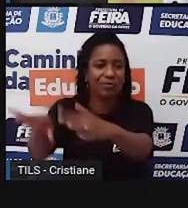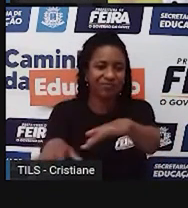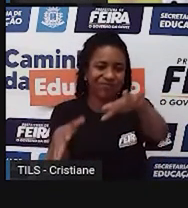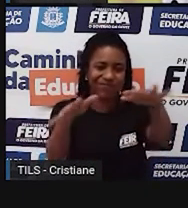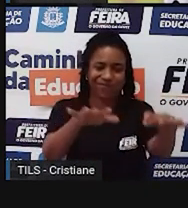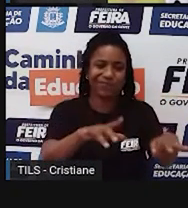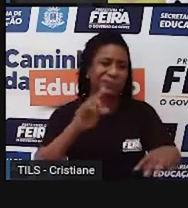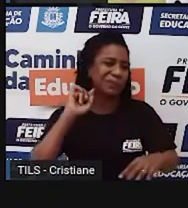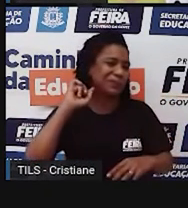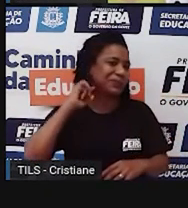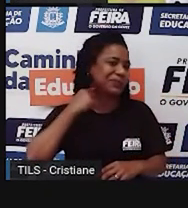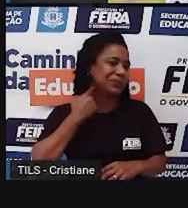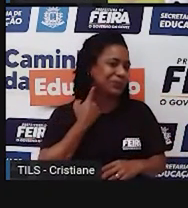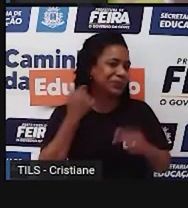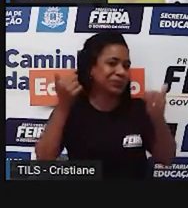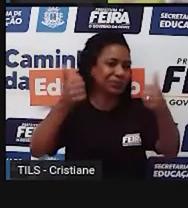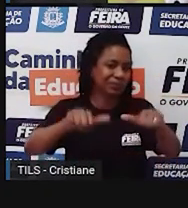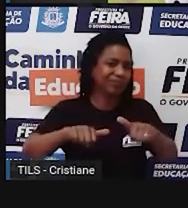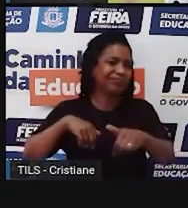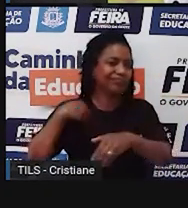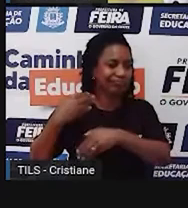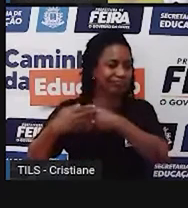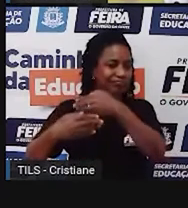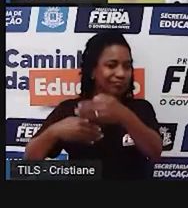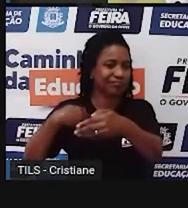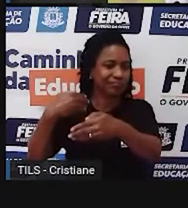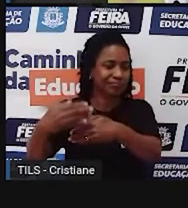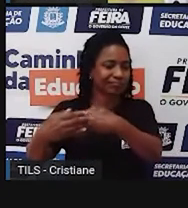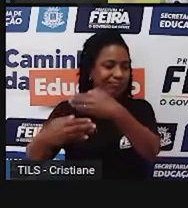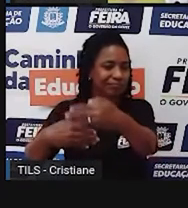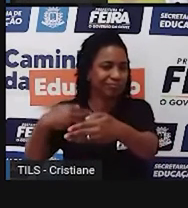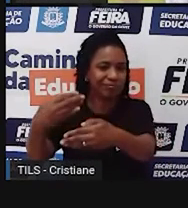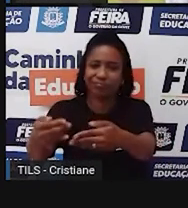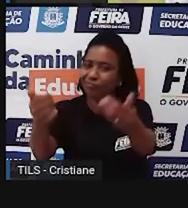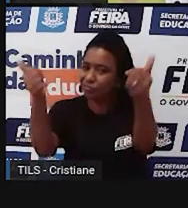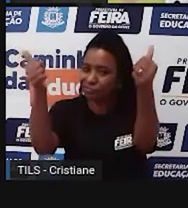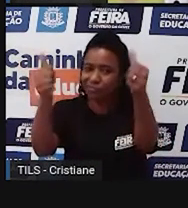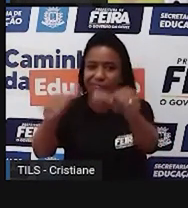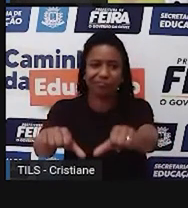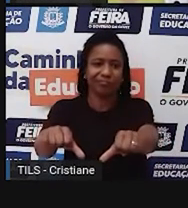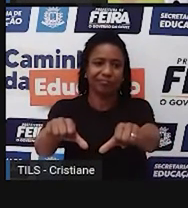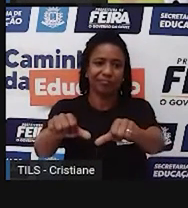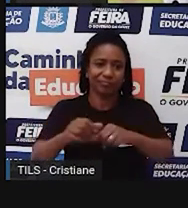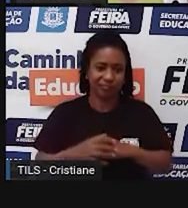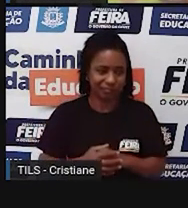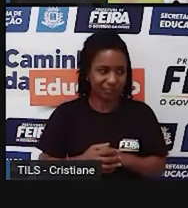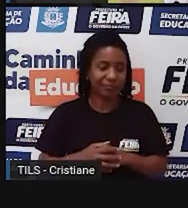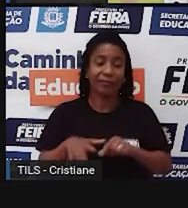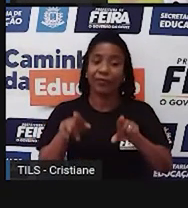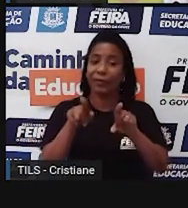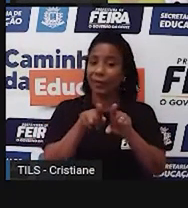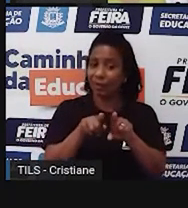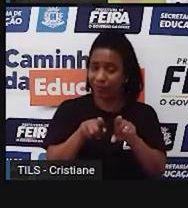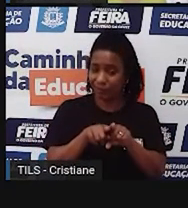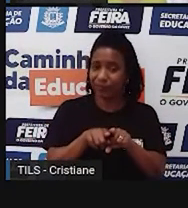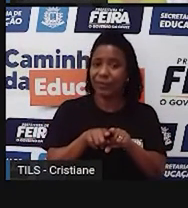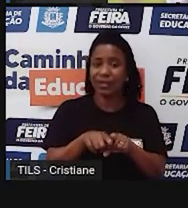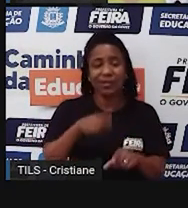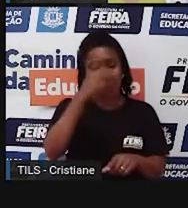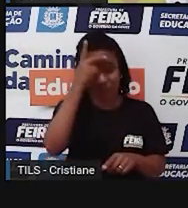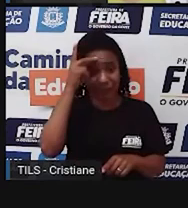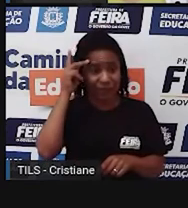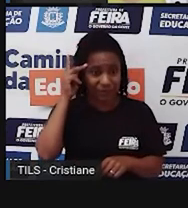próximos, é um, bora dizer assim, um efeito cascata, sem falar que contamina às vezes até as pessoas que